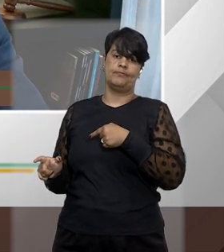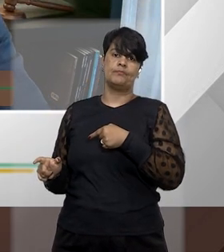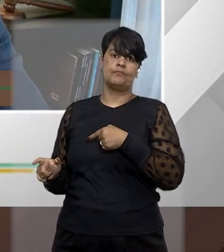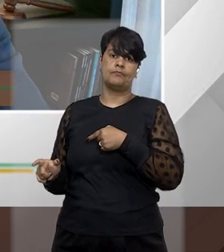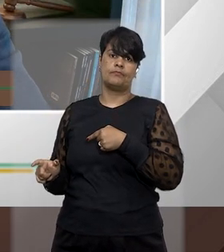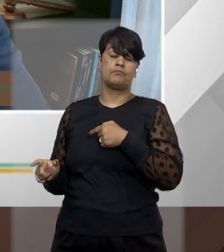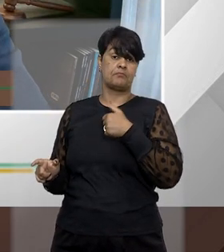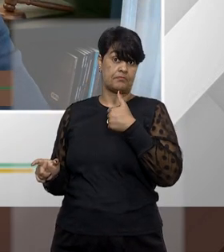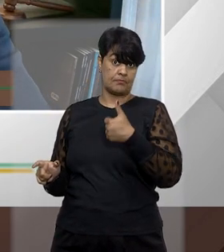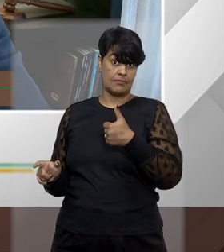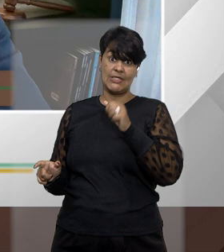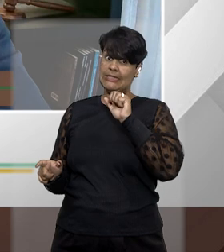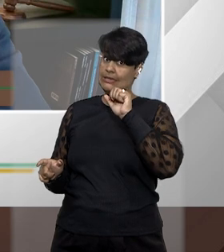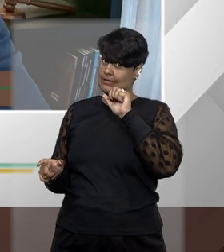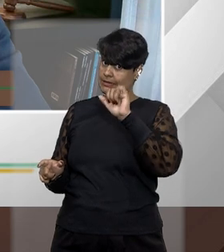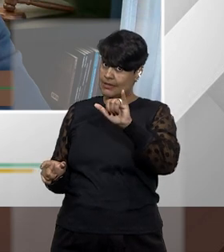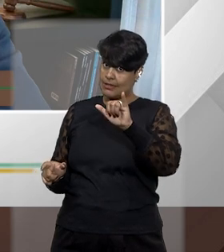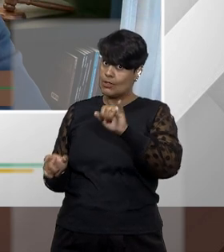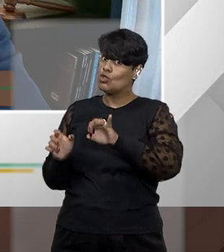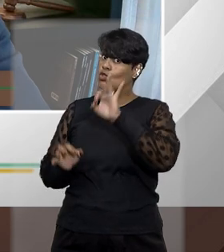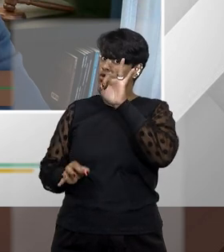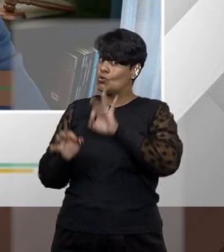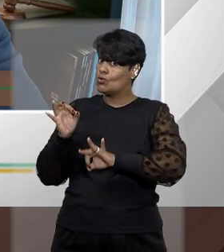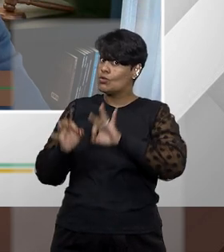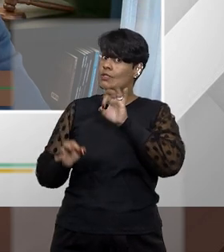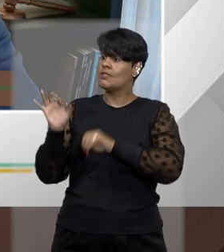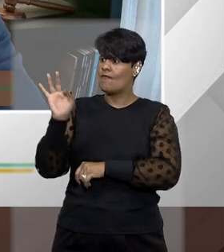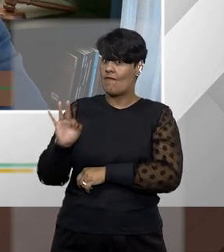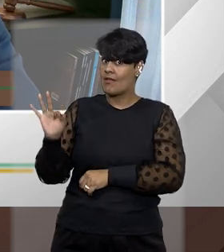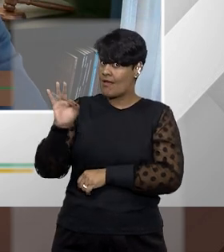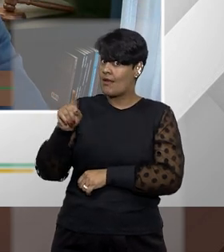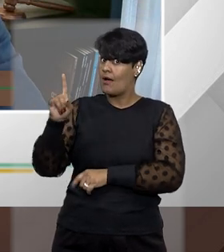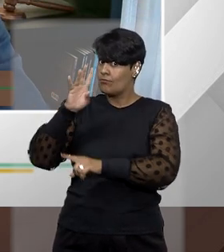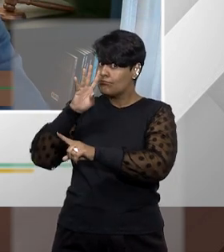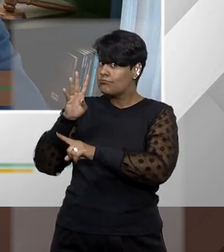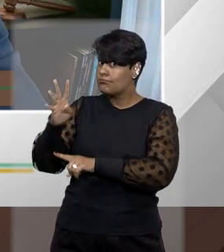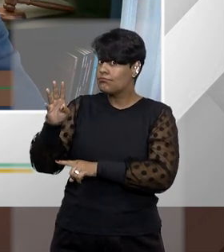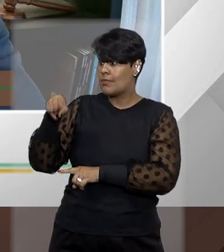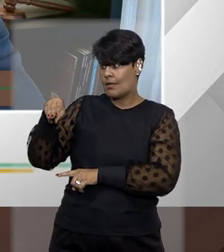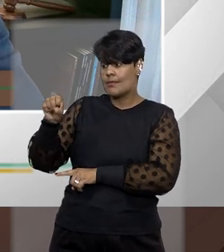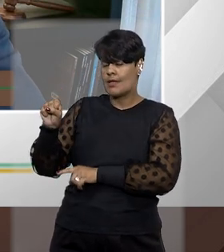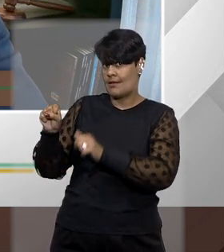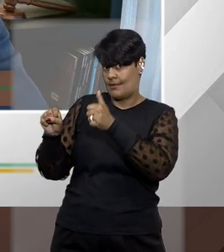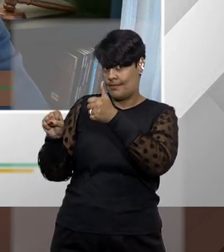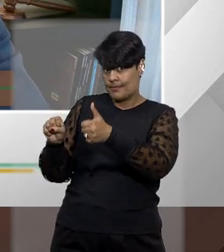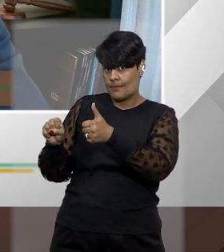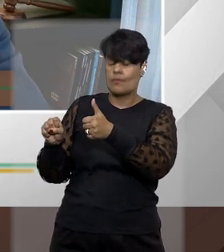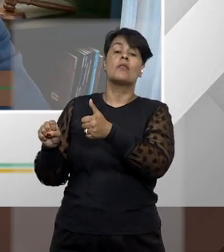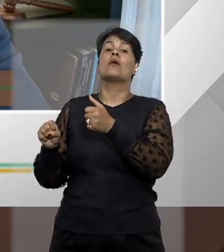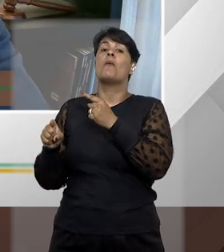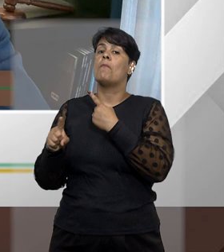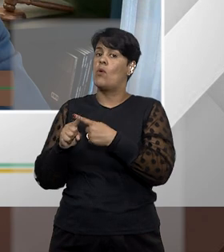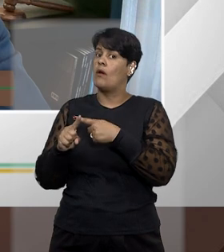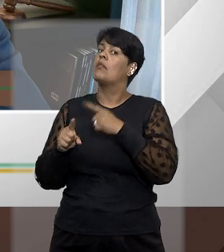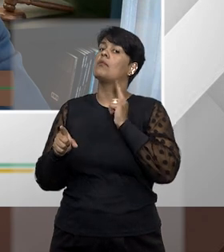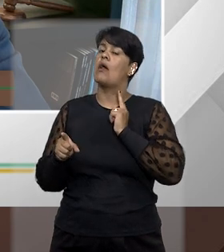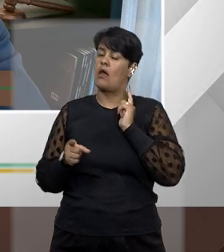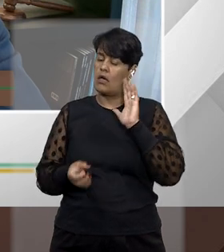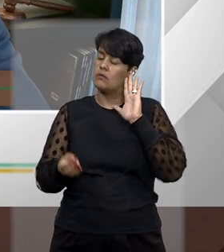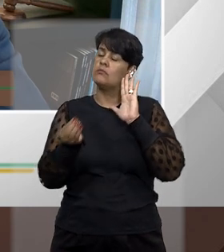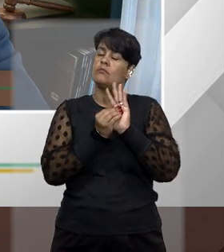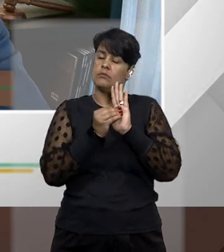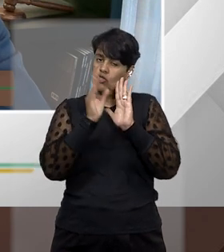escolher isso quando se tratamos de mandado de segurança impetrado na Justiça Federal porque nós temos uma regra